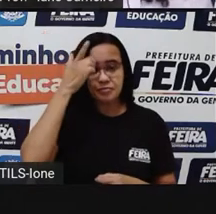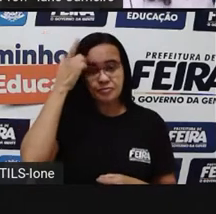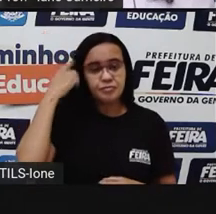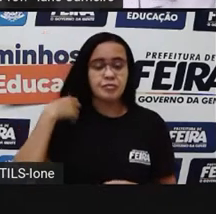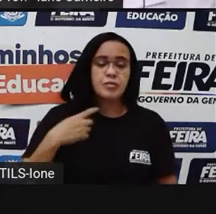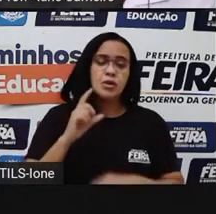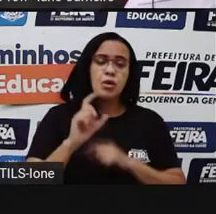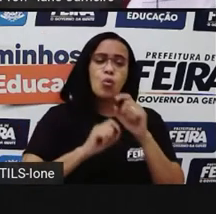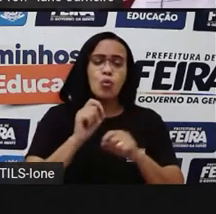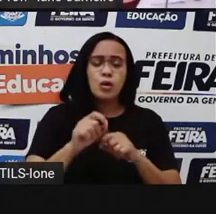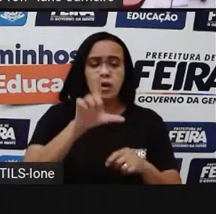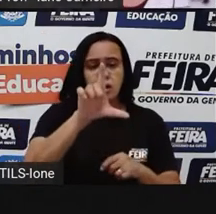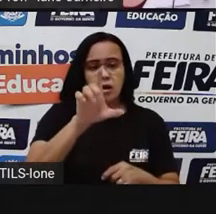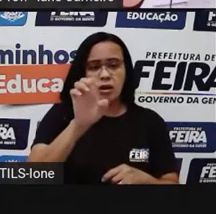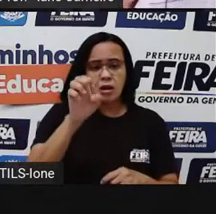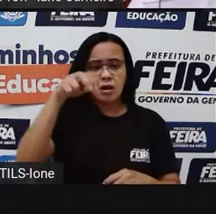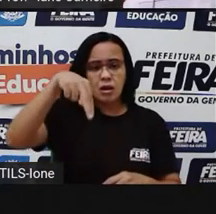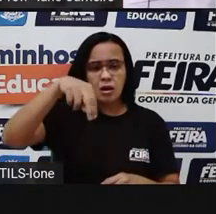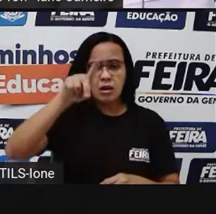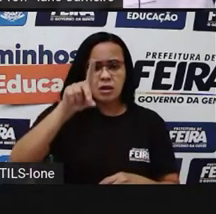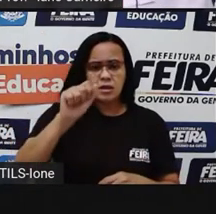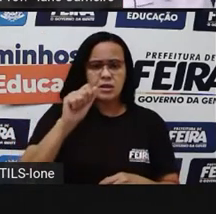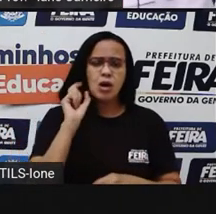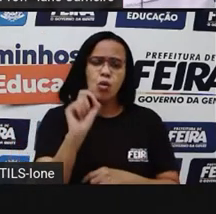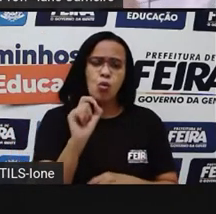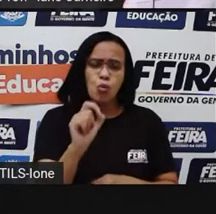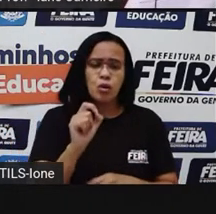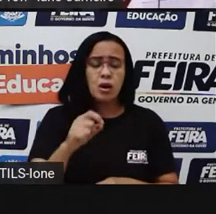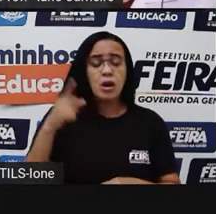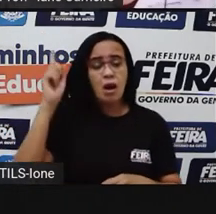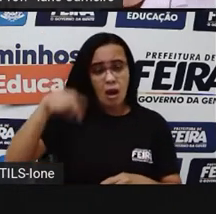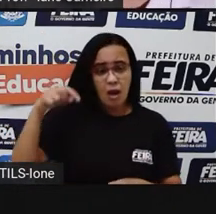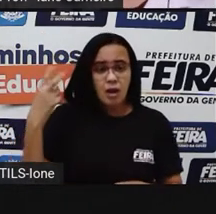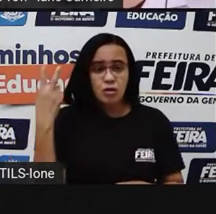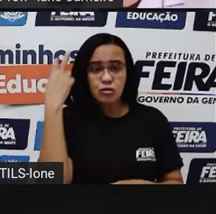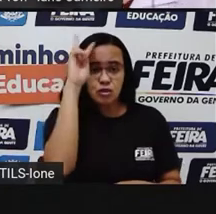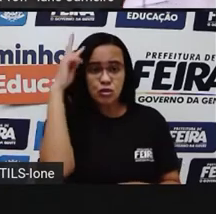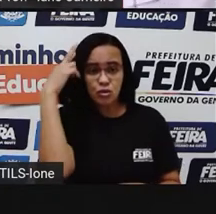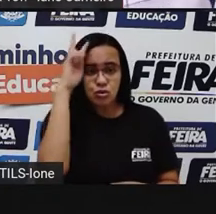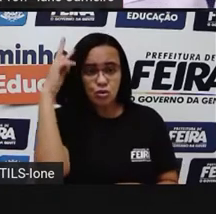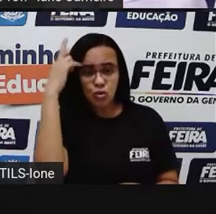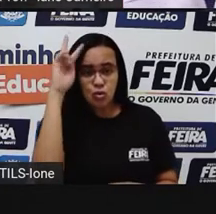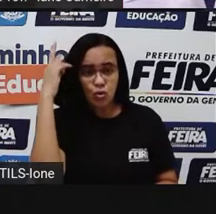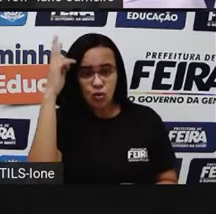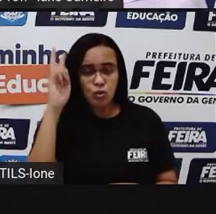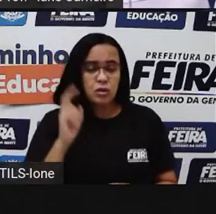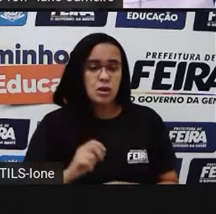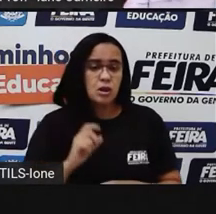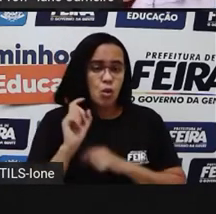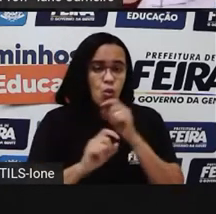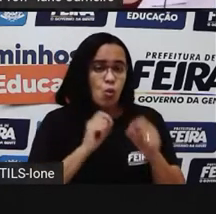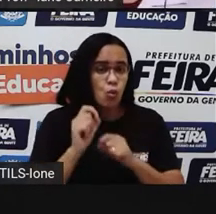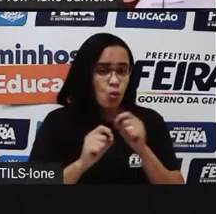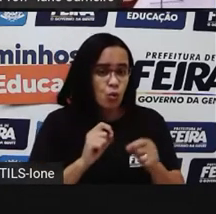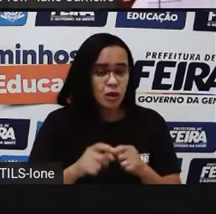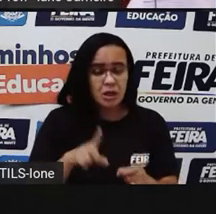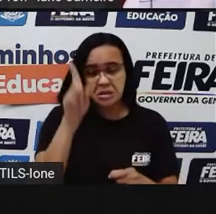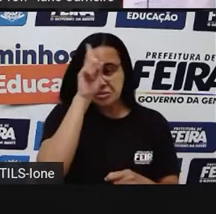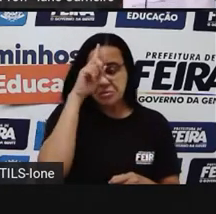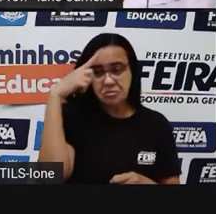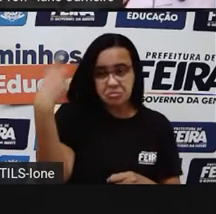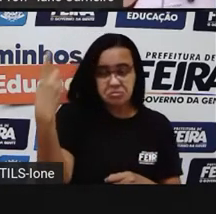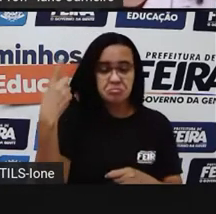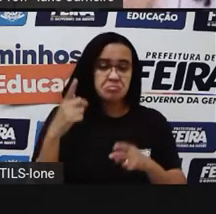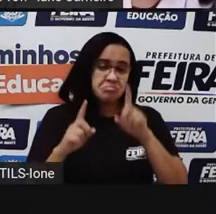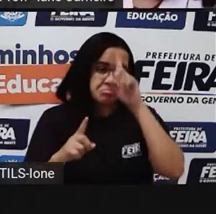uma lenda. A lenda é uma história em que o real e o fantástico se misturam. Então, gente já não